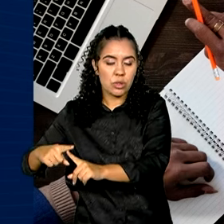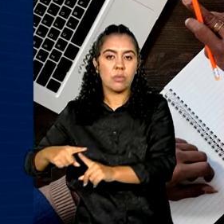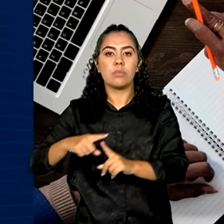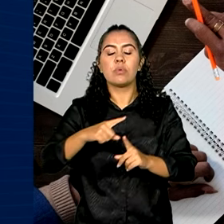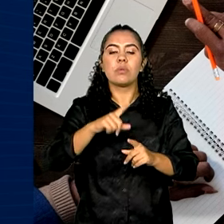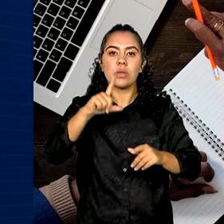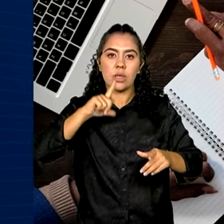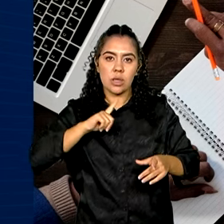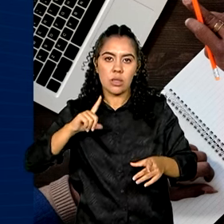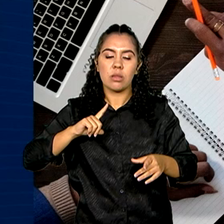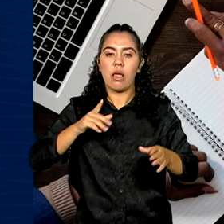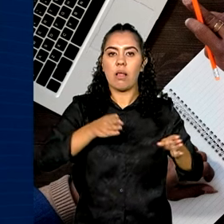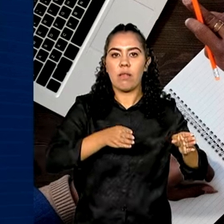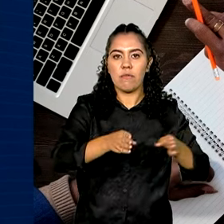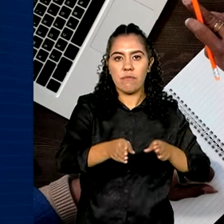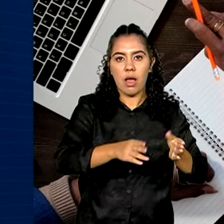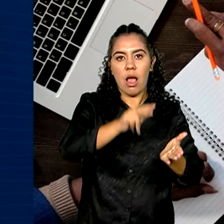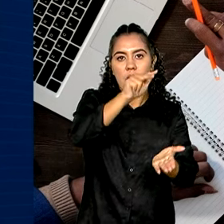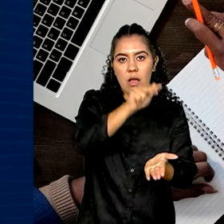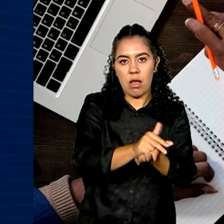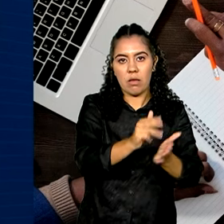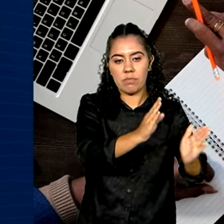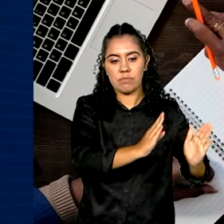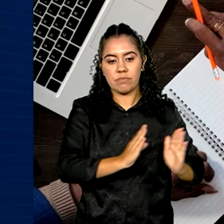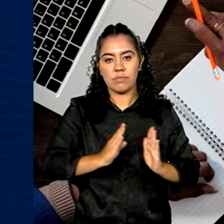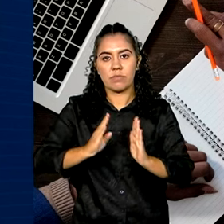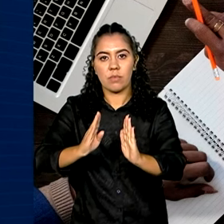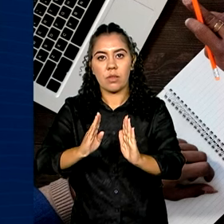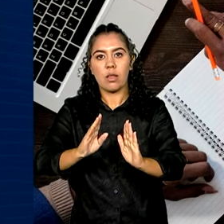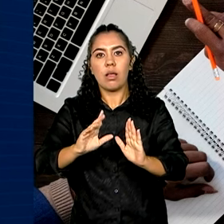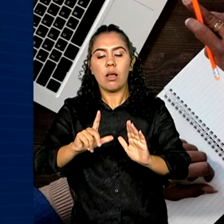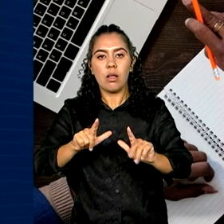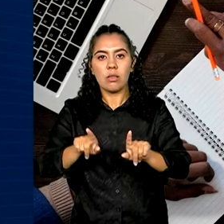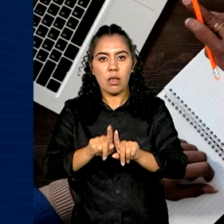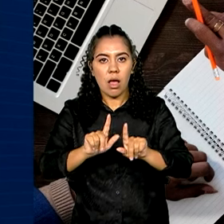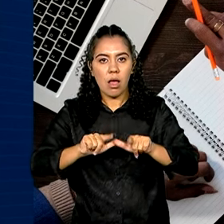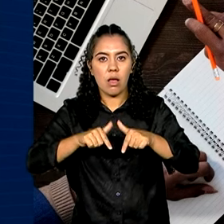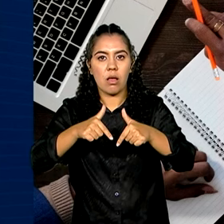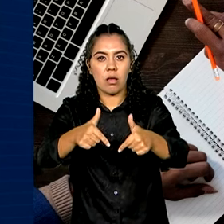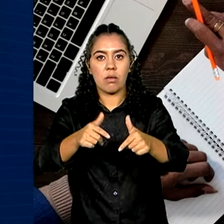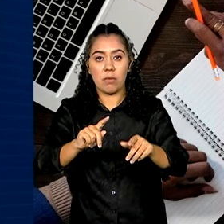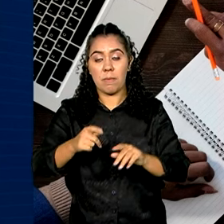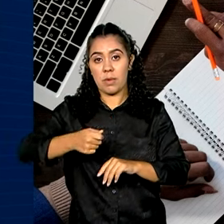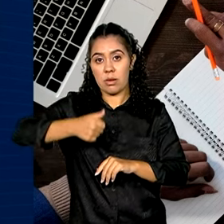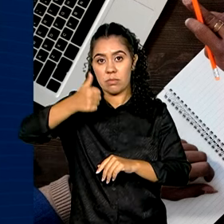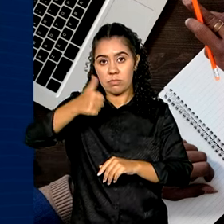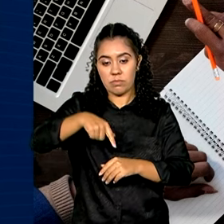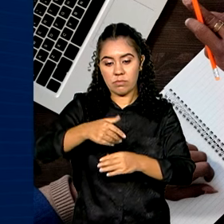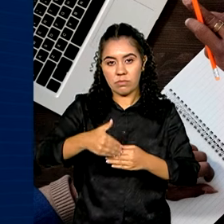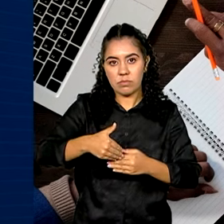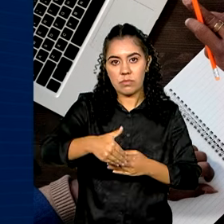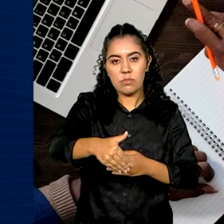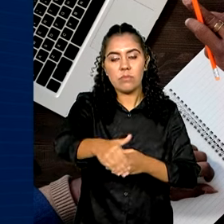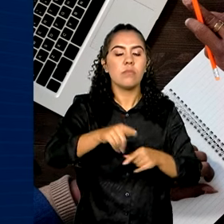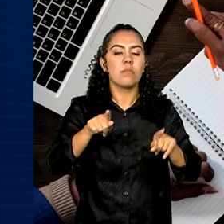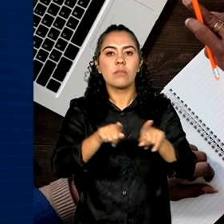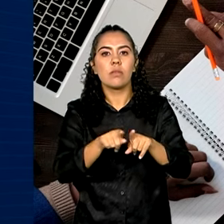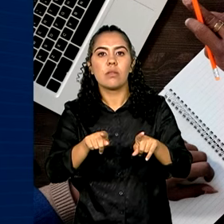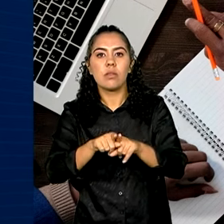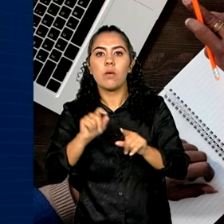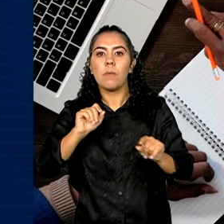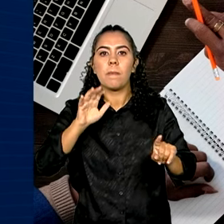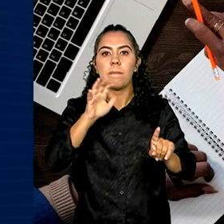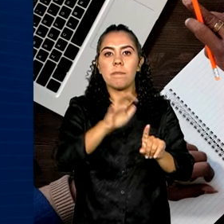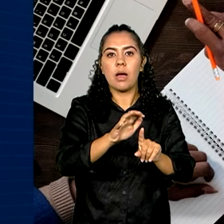de validação, operação e tração para a primeira edição do ano. E o Inovativa de Impacto